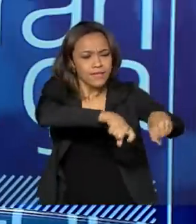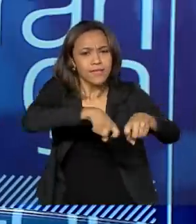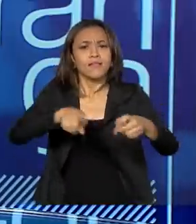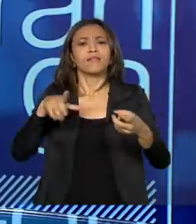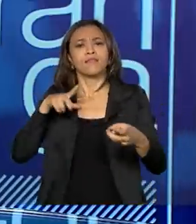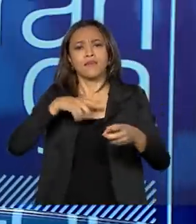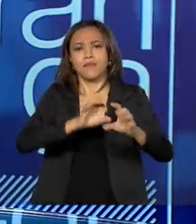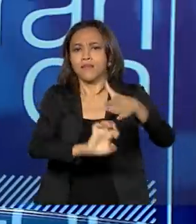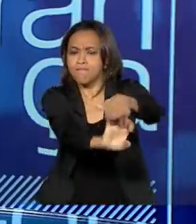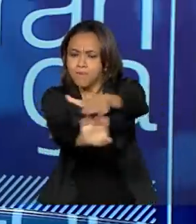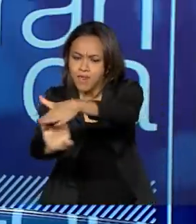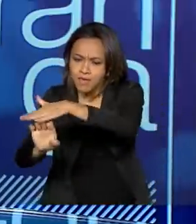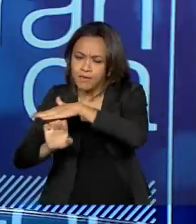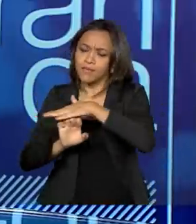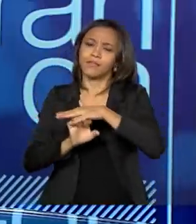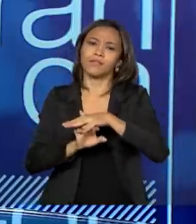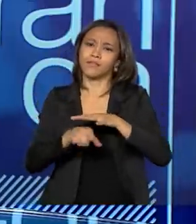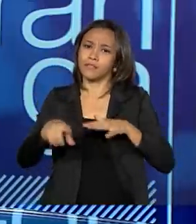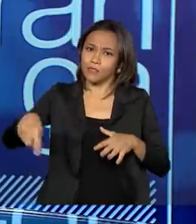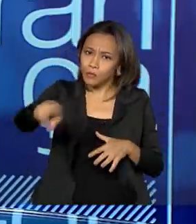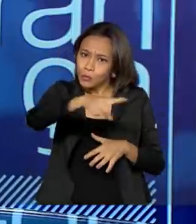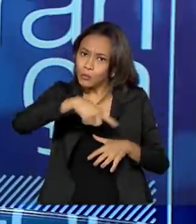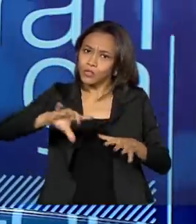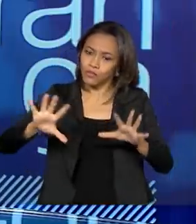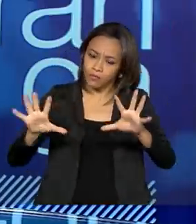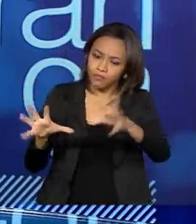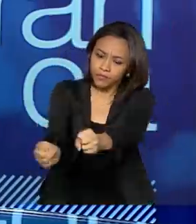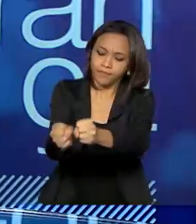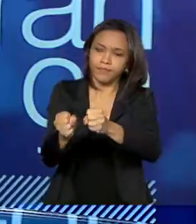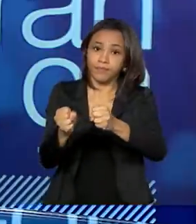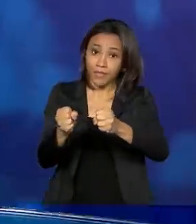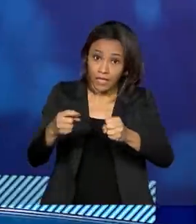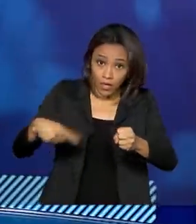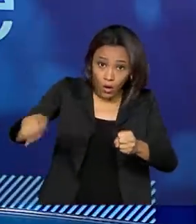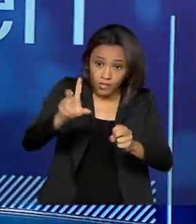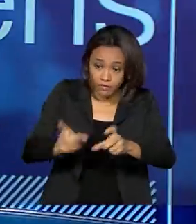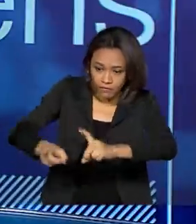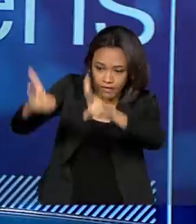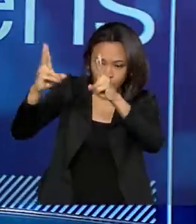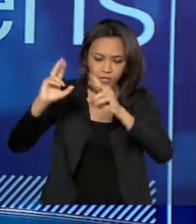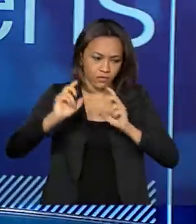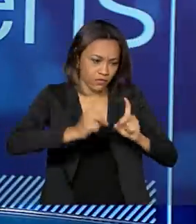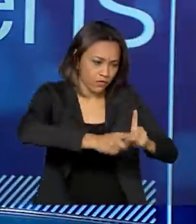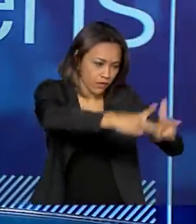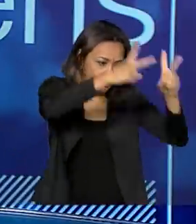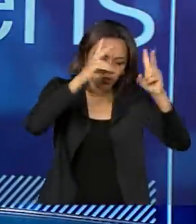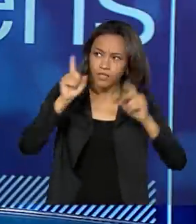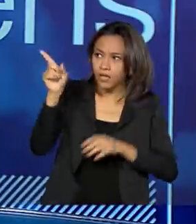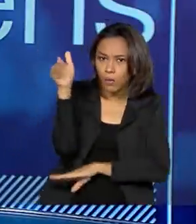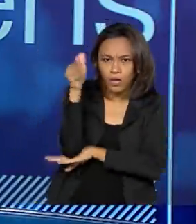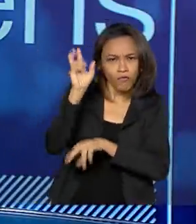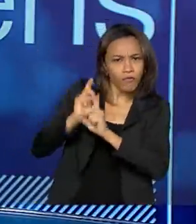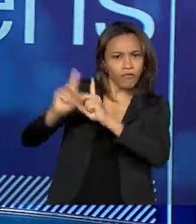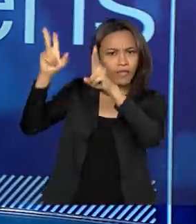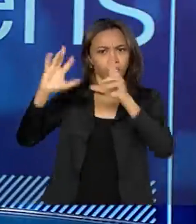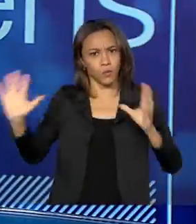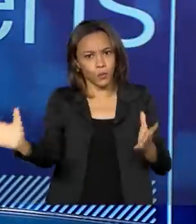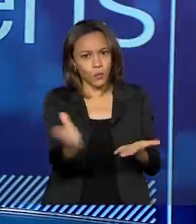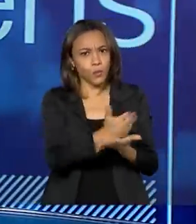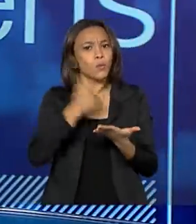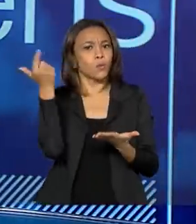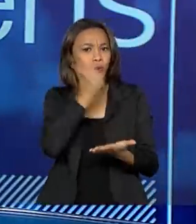apreendidas na Operação Comendador Arcanjo. Então, se nós conseguirmos vender esses bens, nós vamos conseguir atingir essa meta e talvez